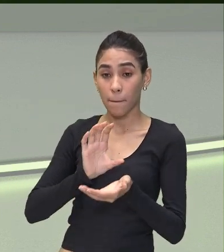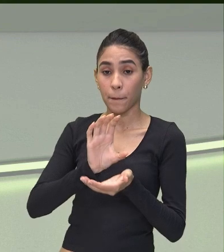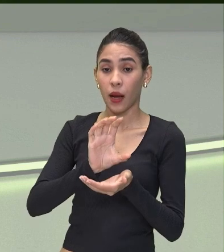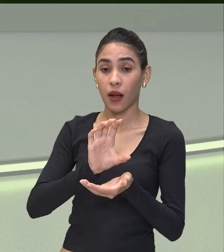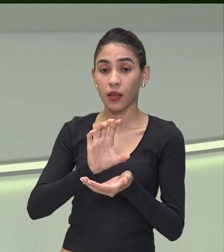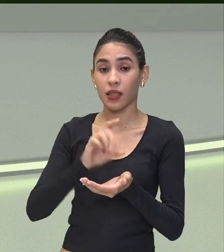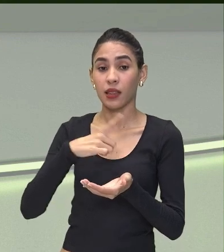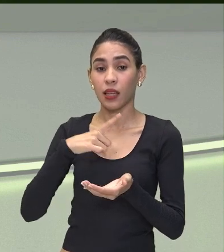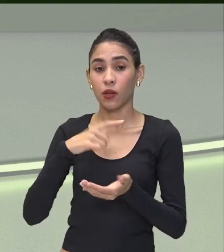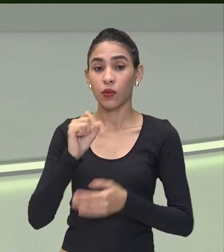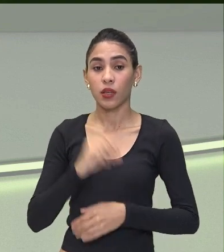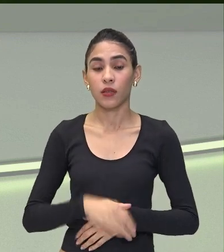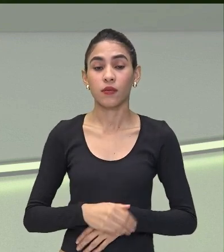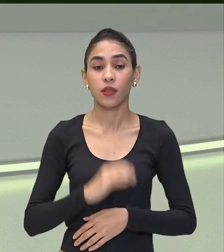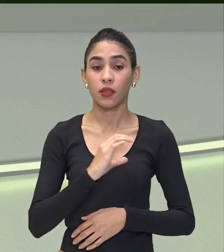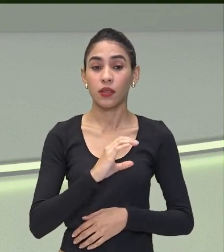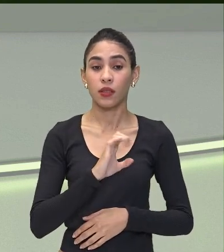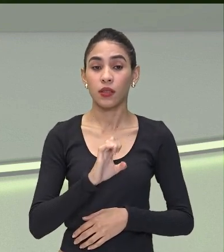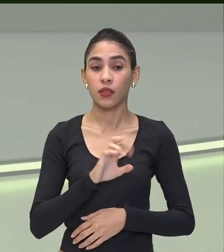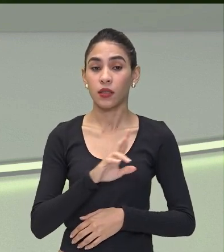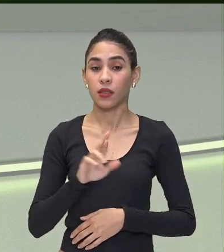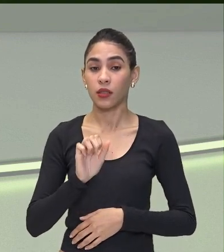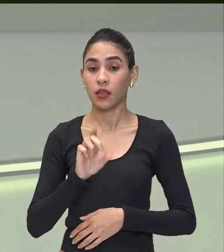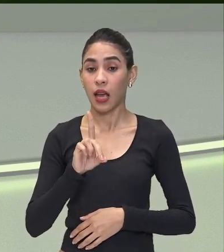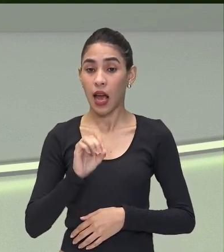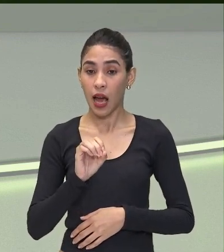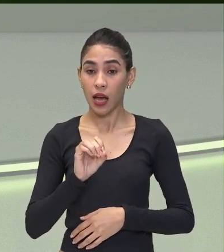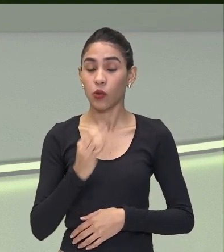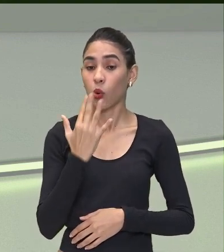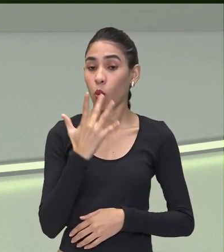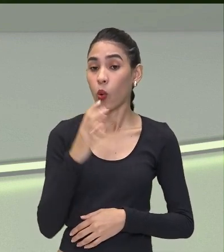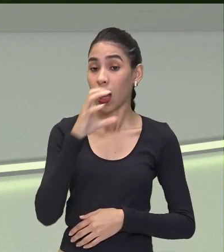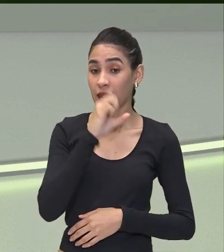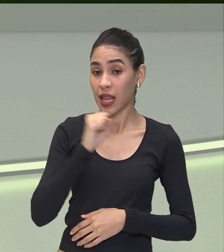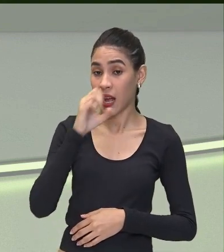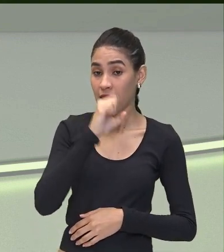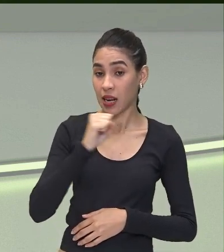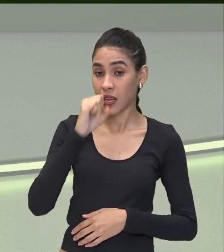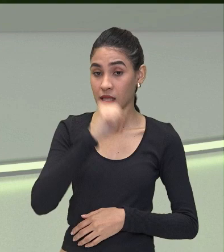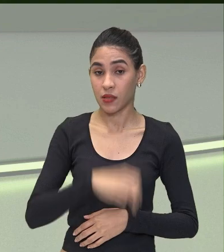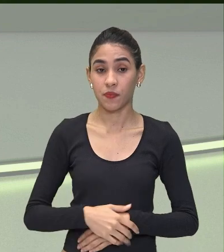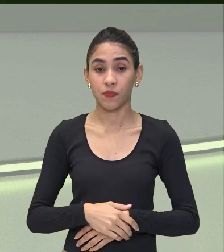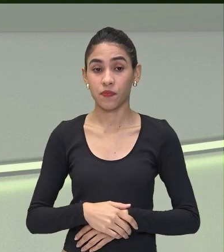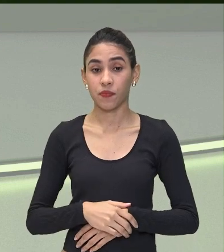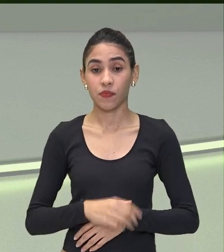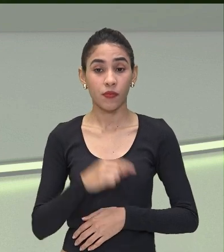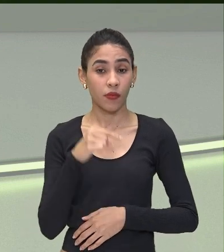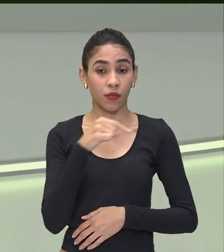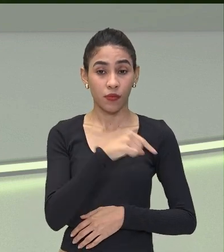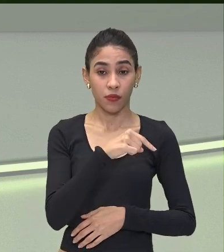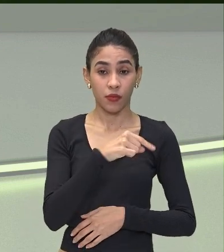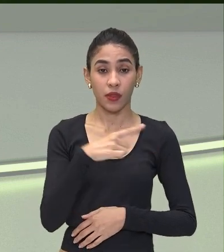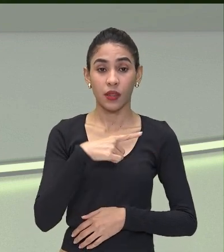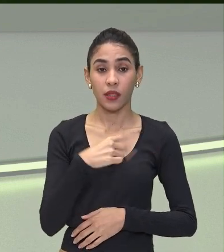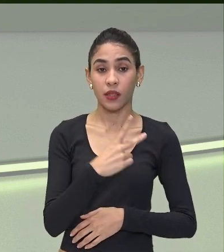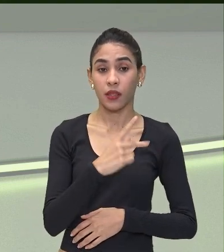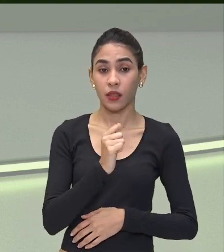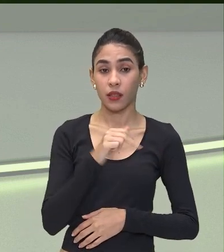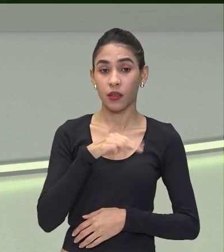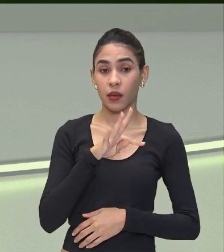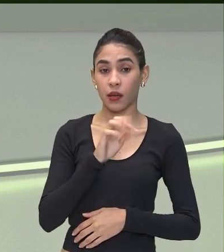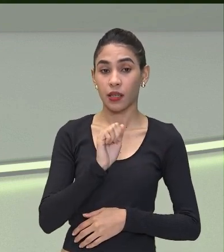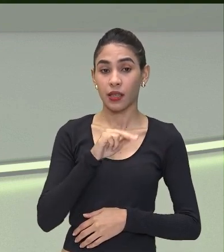A gente tem O bioma Cerrado Que está em laranja Lá no cantinho A gente tem O bioma Pantanal Em